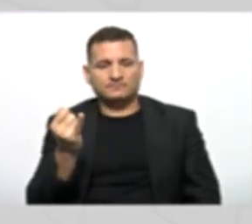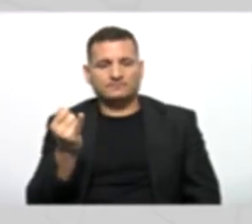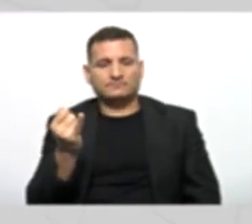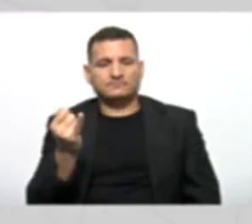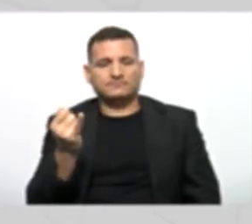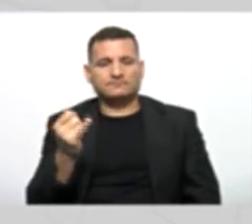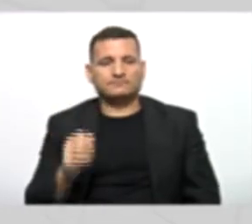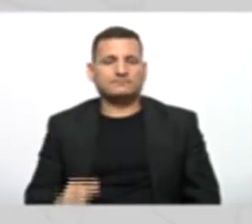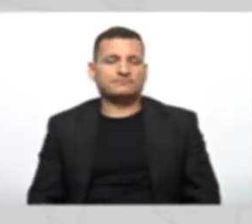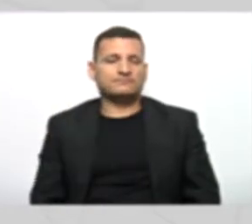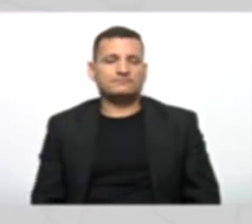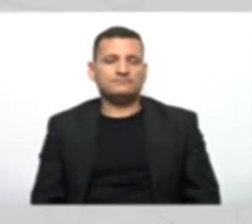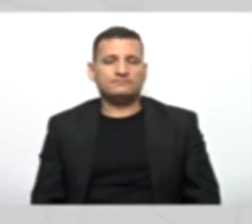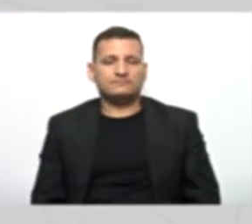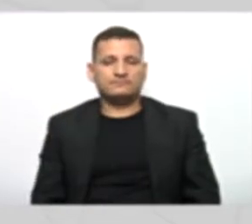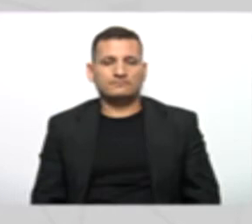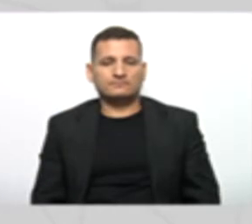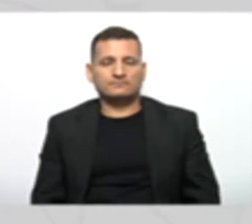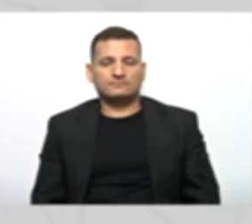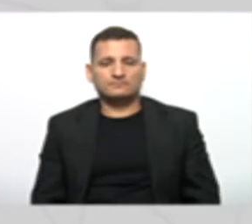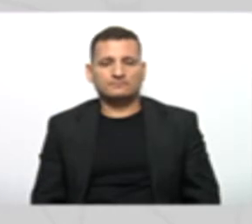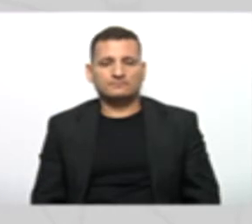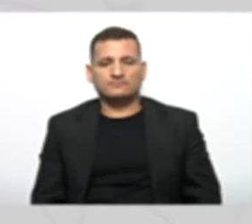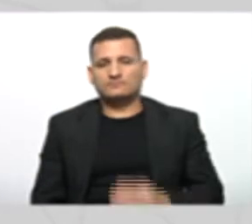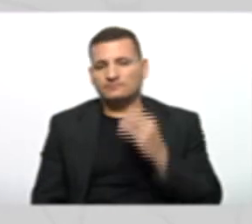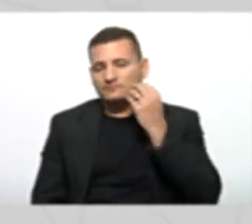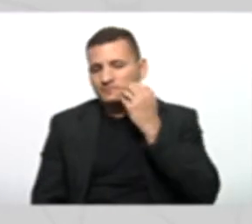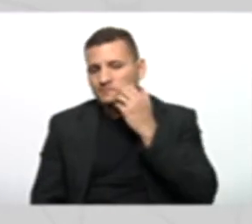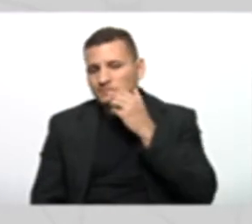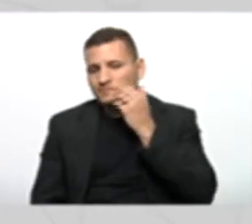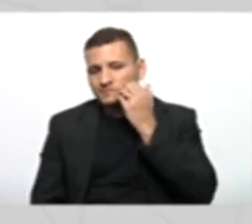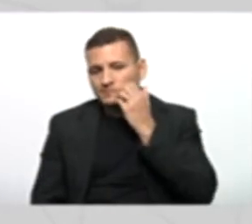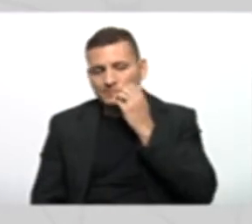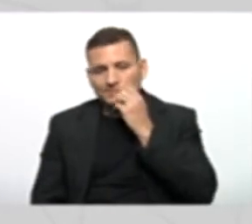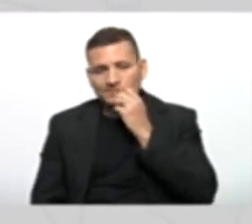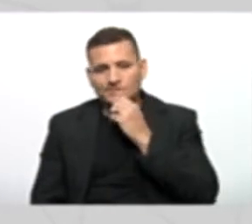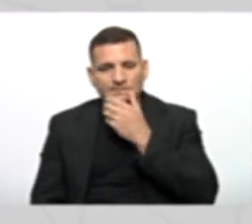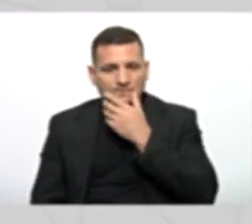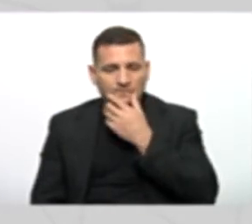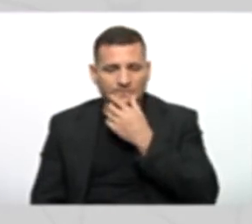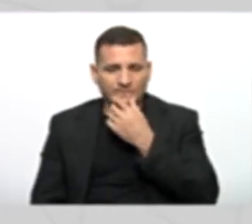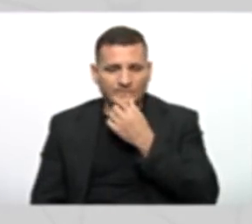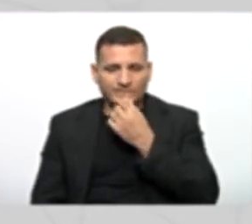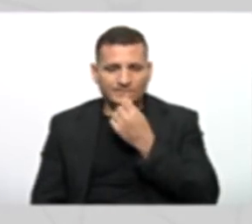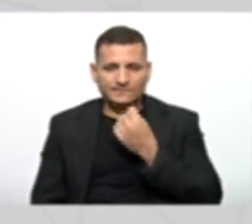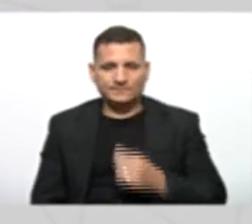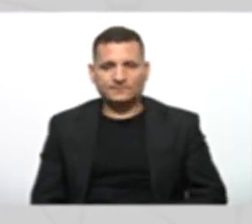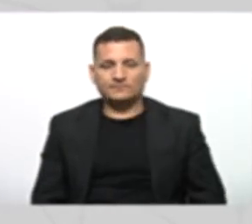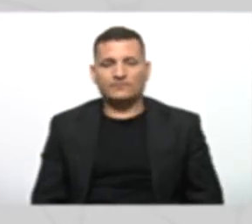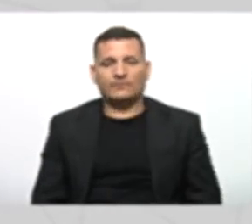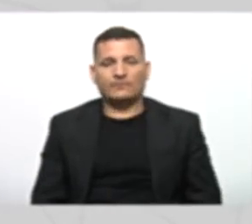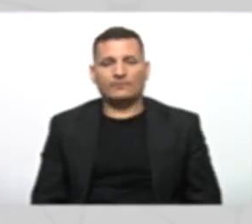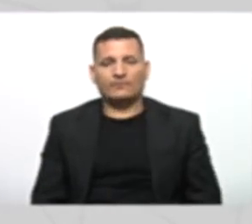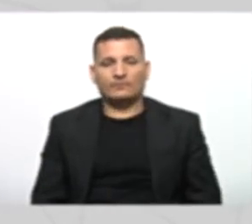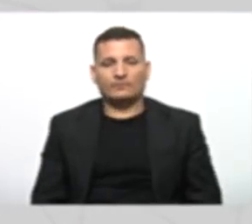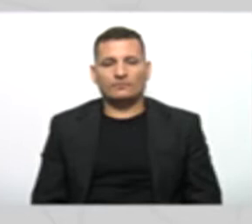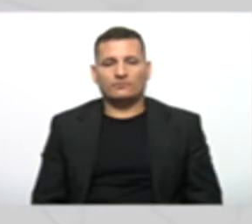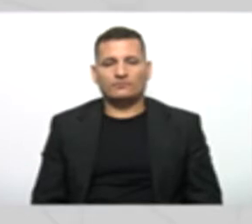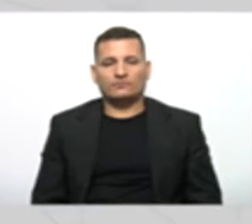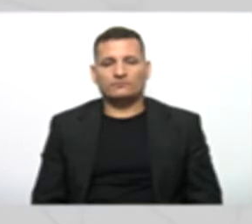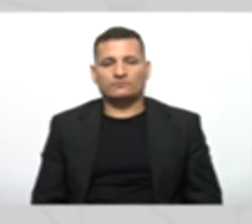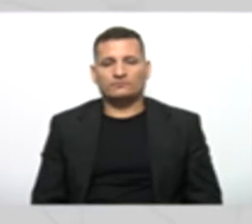física de uma pessoa jurídica. Podemos colocar aqui, vamos colocar nome fantasia,